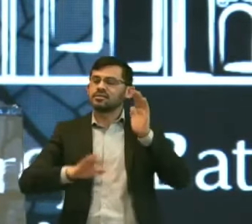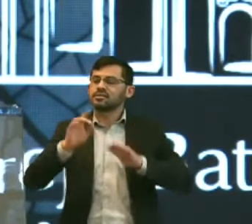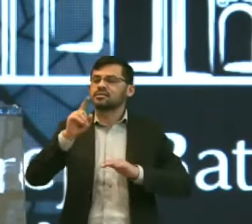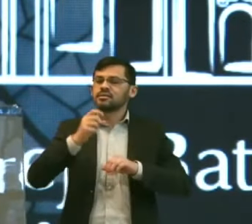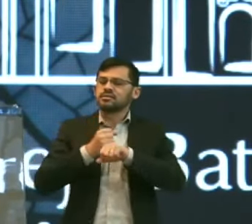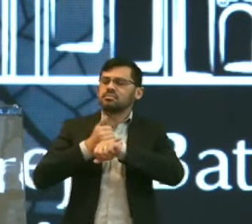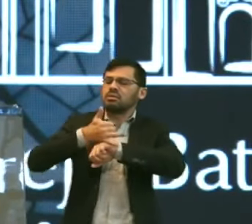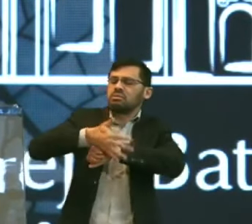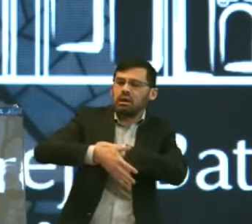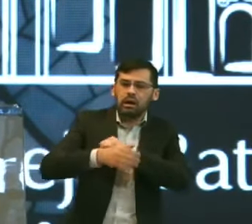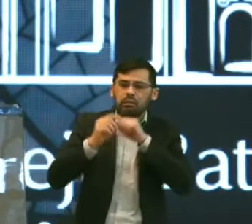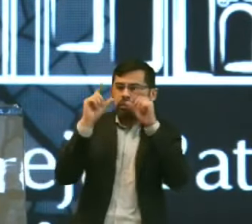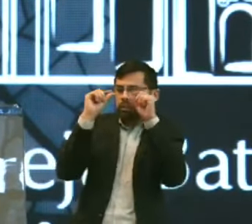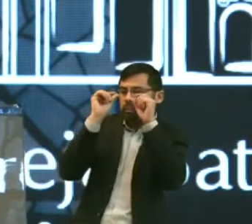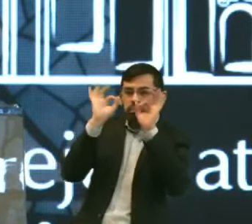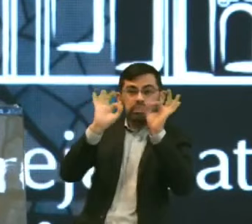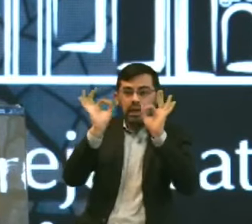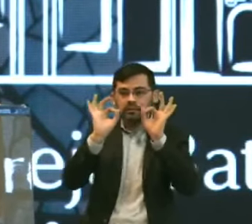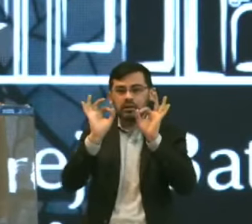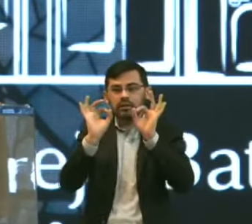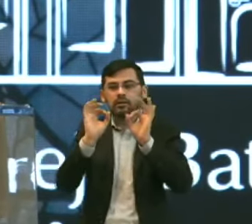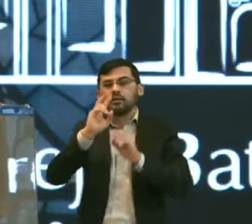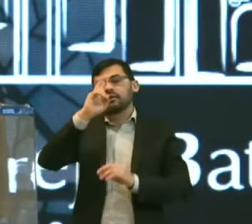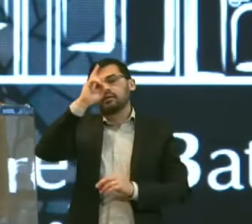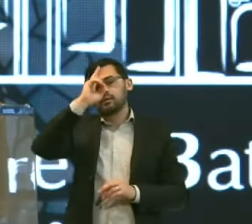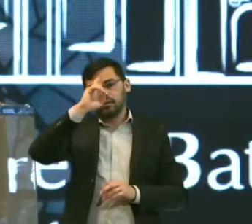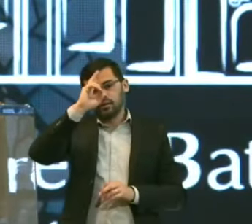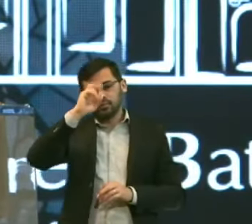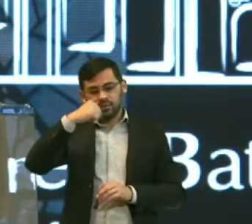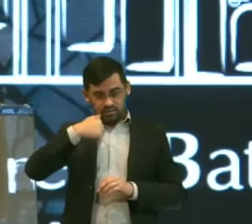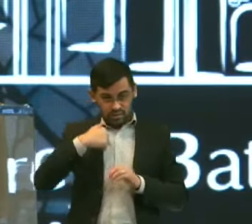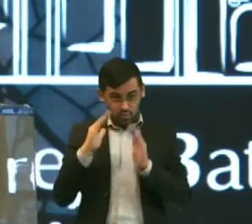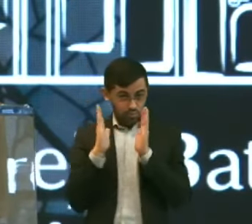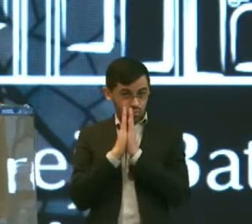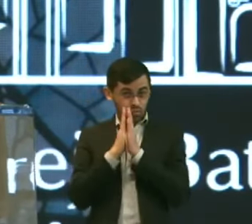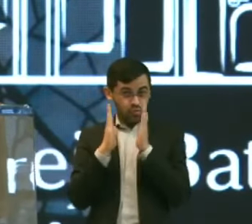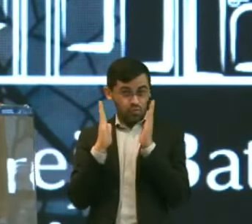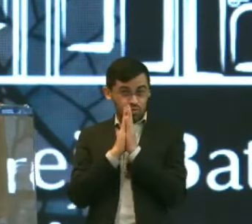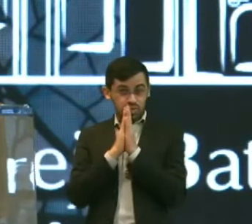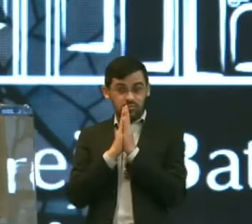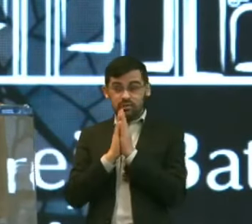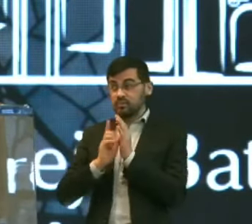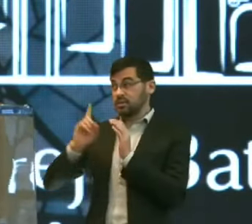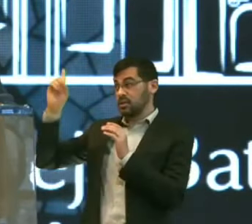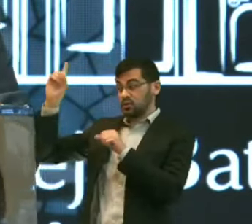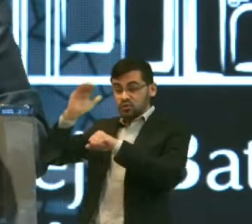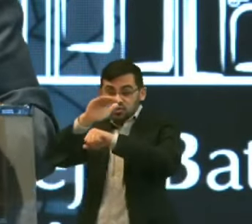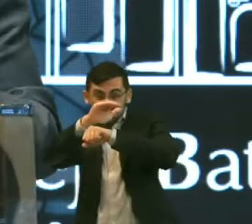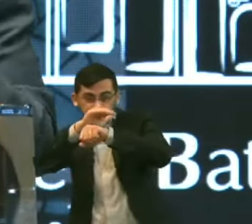insônia Você vai dizer Por que eu estou com insônia? Lembra da palavra Do seu pastor Senhor está tirando O teu sono